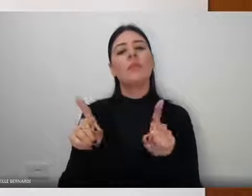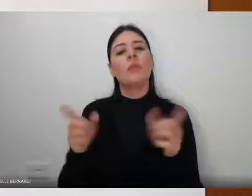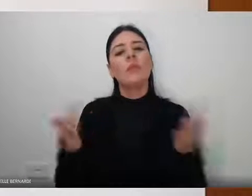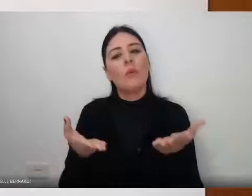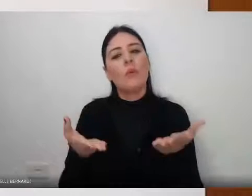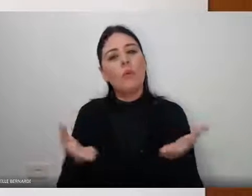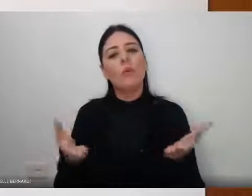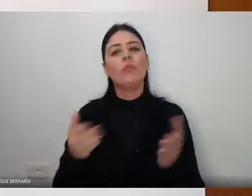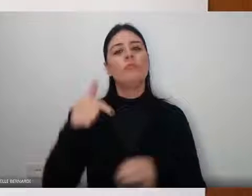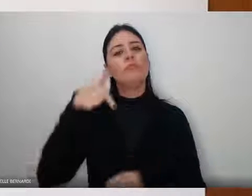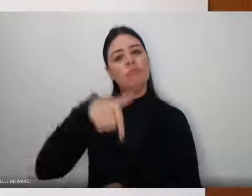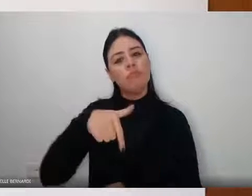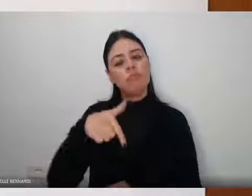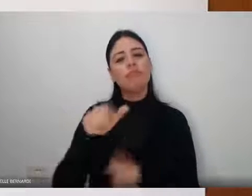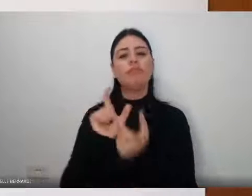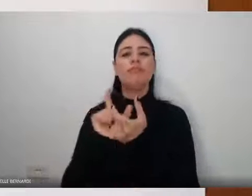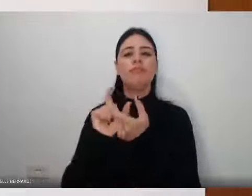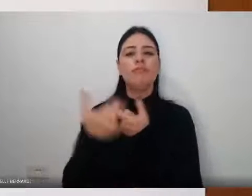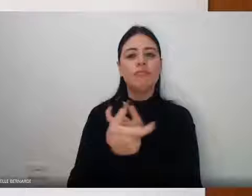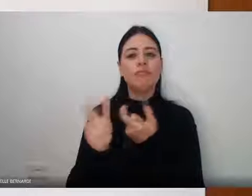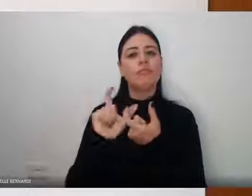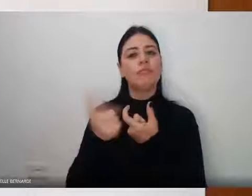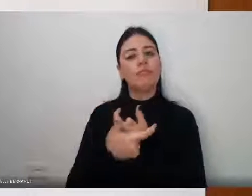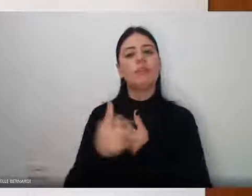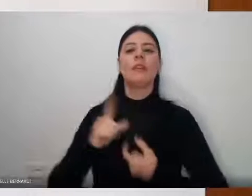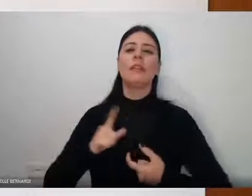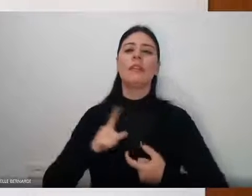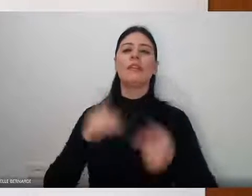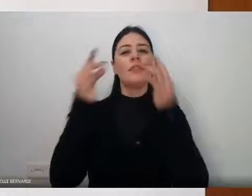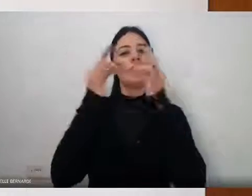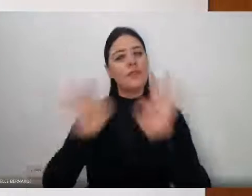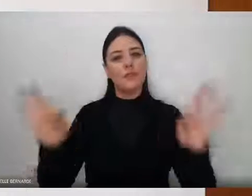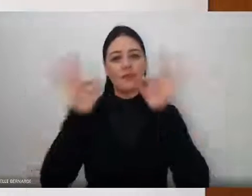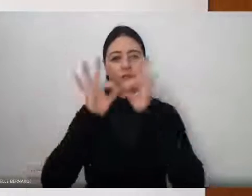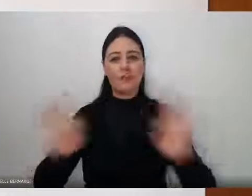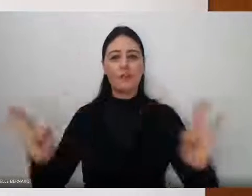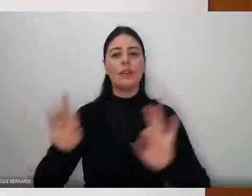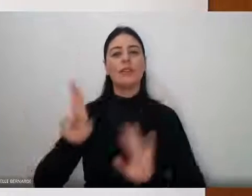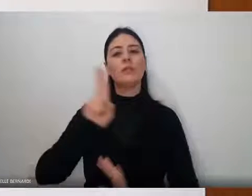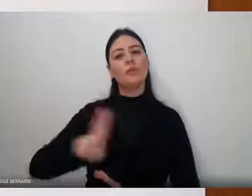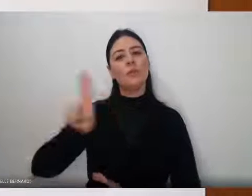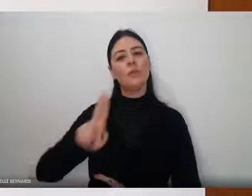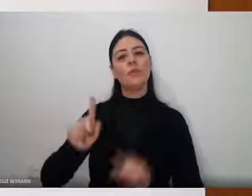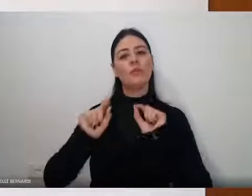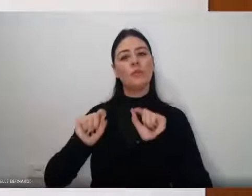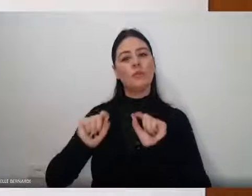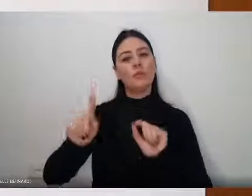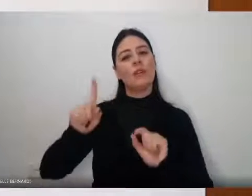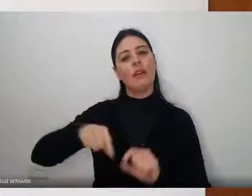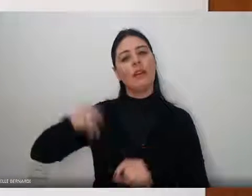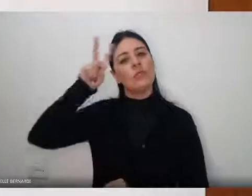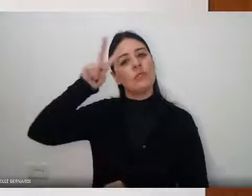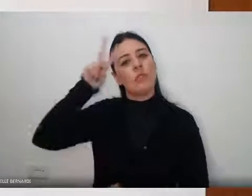algum ensinamento e fazem parte da nossa cultura popular. Eles são de tradição oral, o isso quer dizer? Que eles são